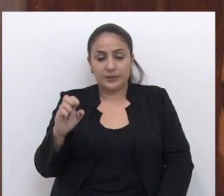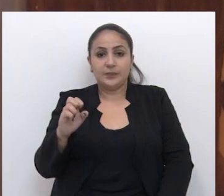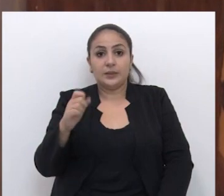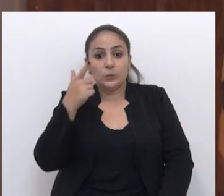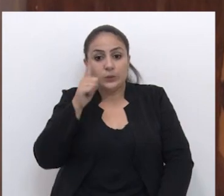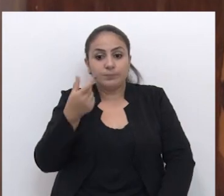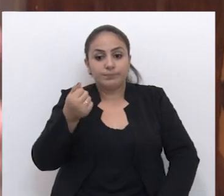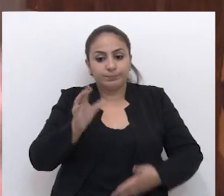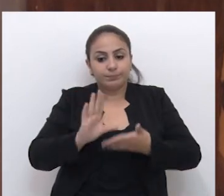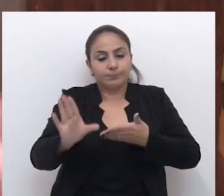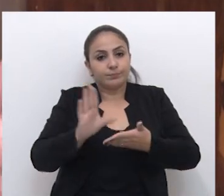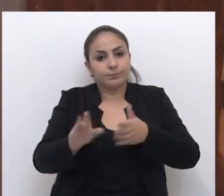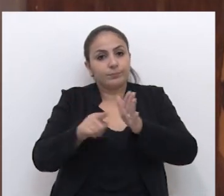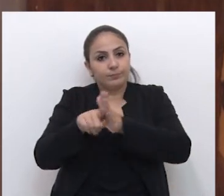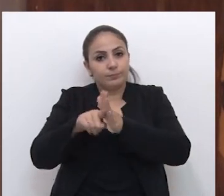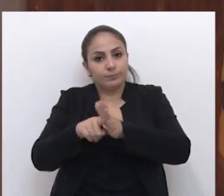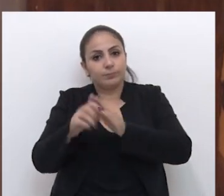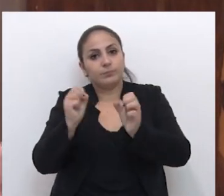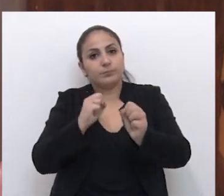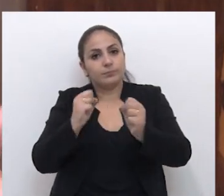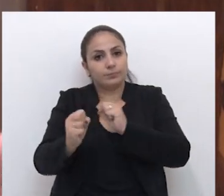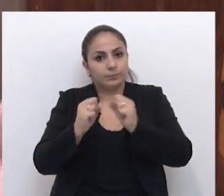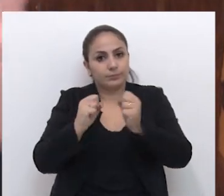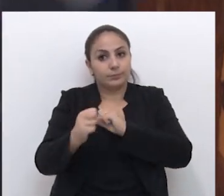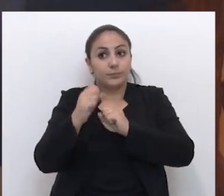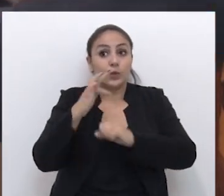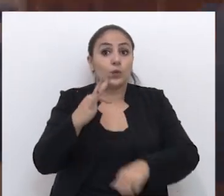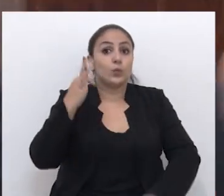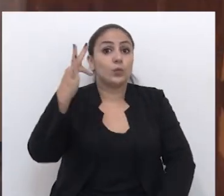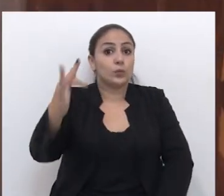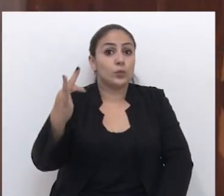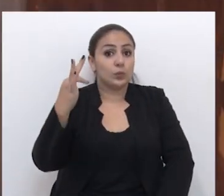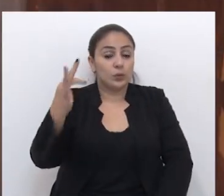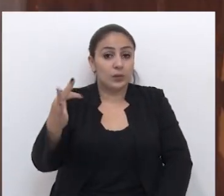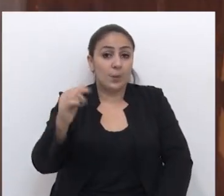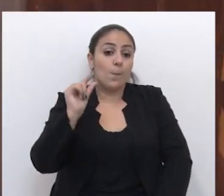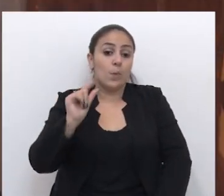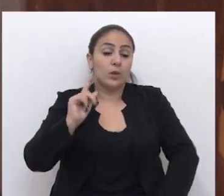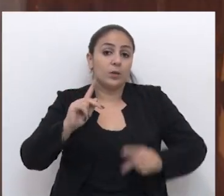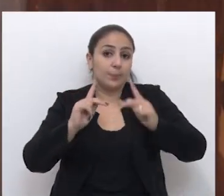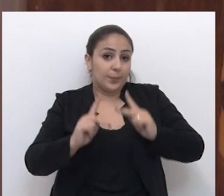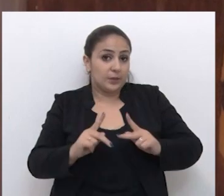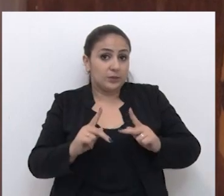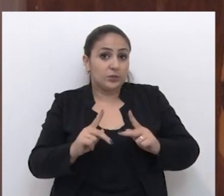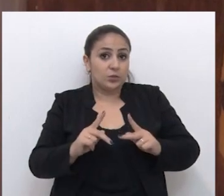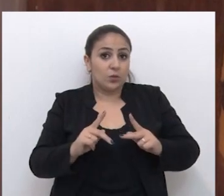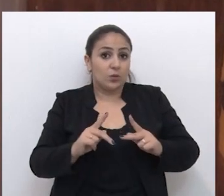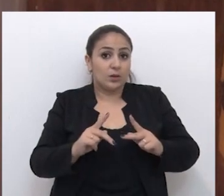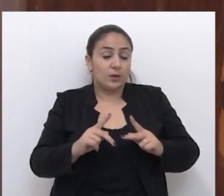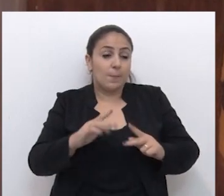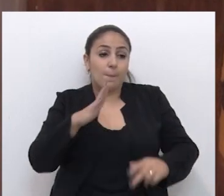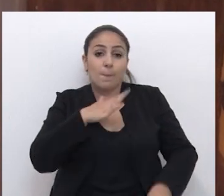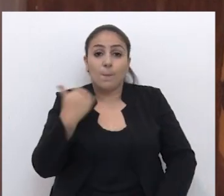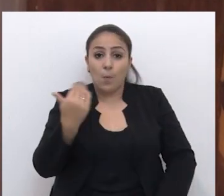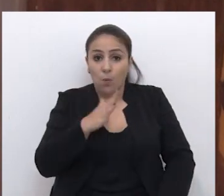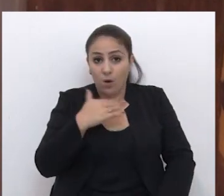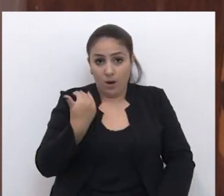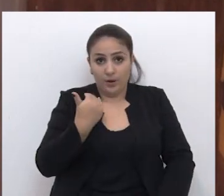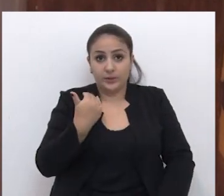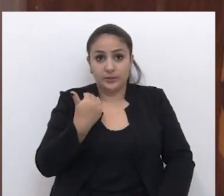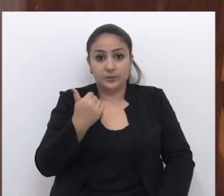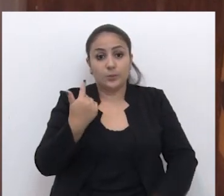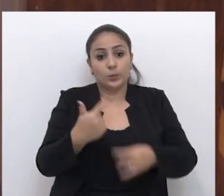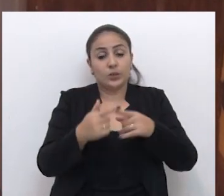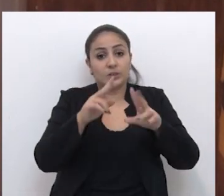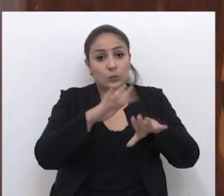pesquisa. Ou seja, investir na pesquisa que possibilite ali na frente que menos pessoas venham a dar óbito